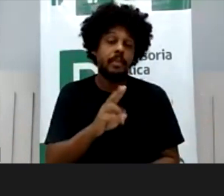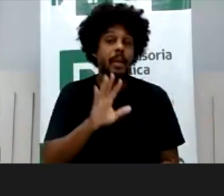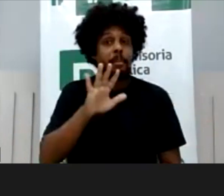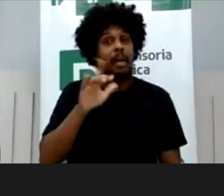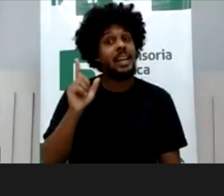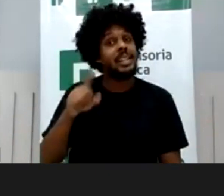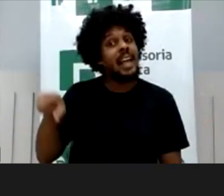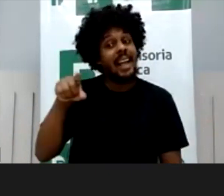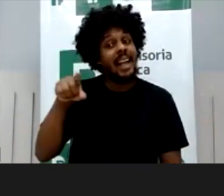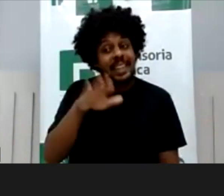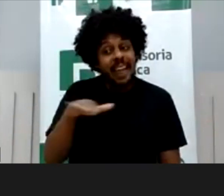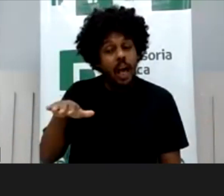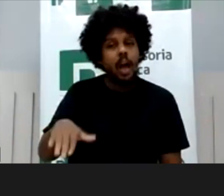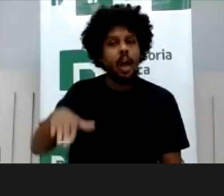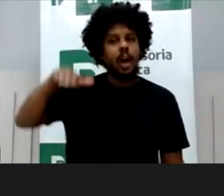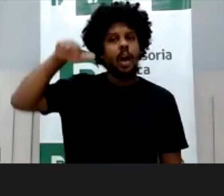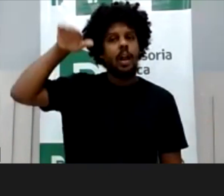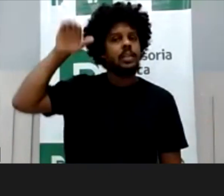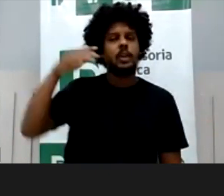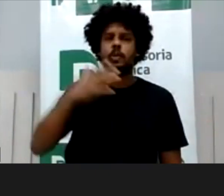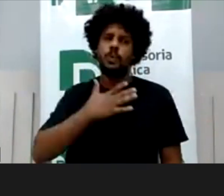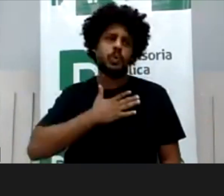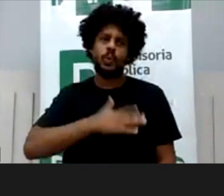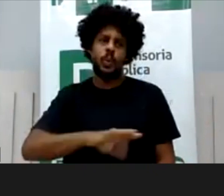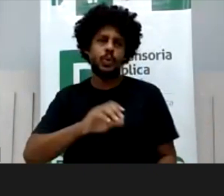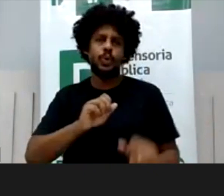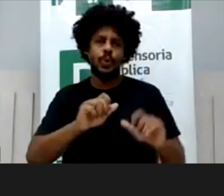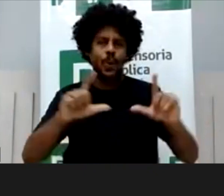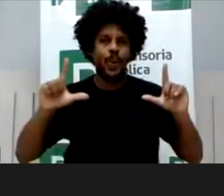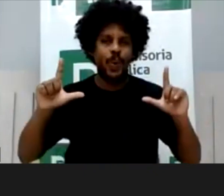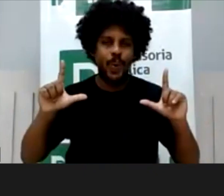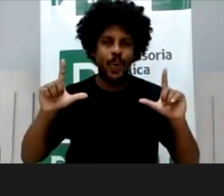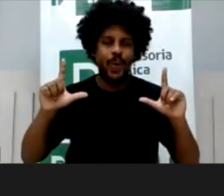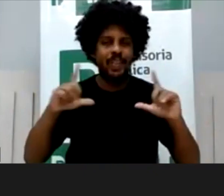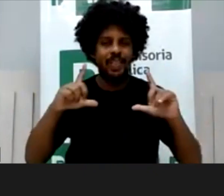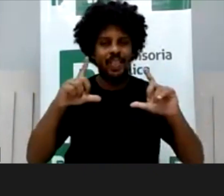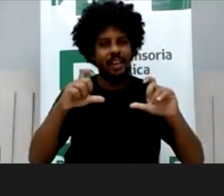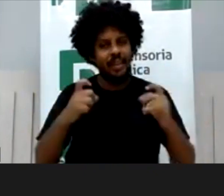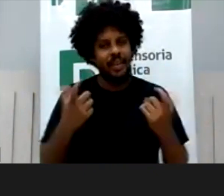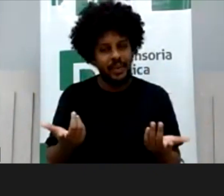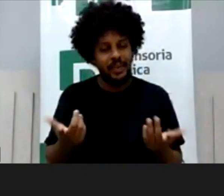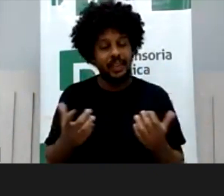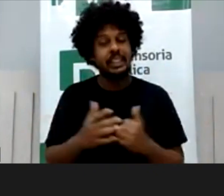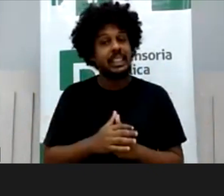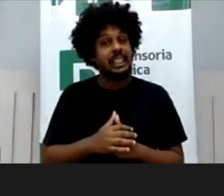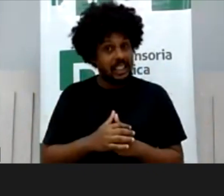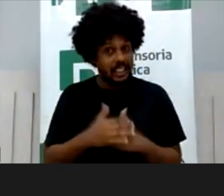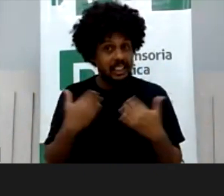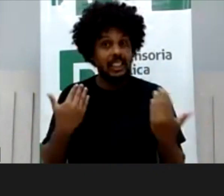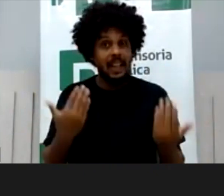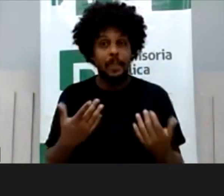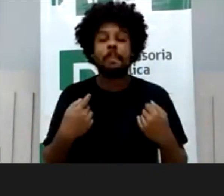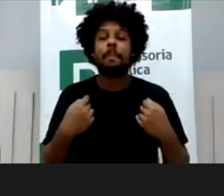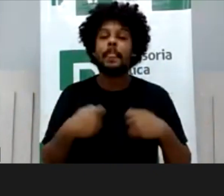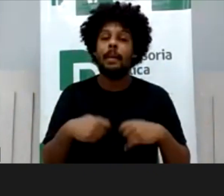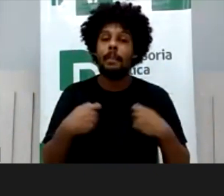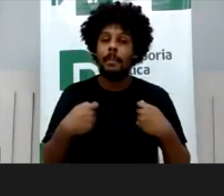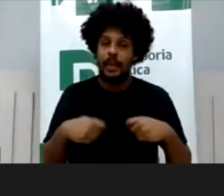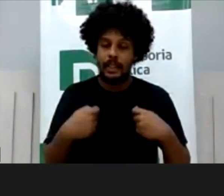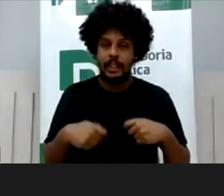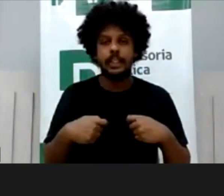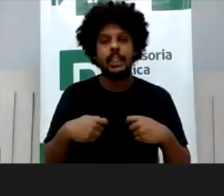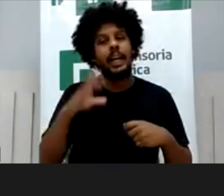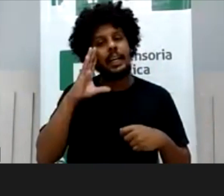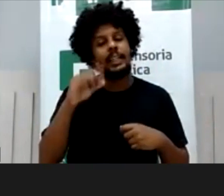né, mas e essa autorização dos pais, como é que ela é dimensionada, aí é que você entra na discussão do melhor interesse, dos direitos da personalidade,